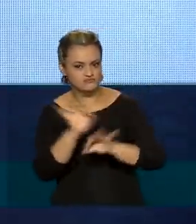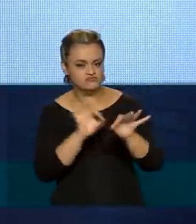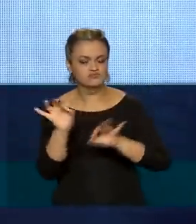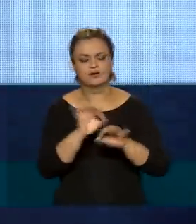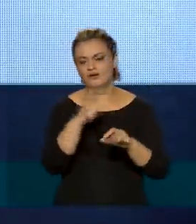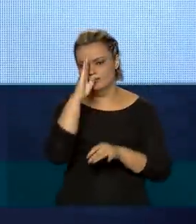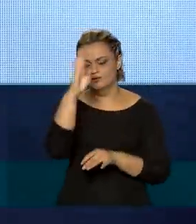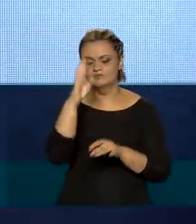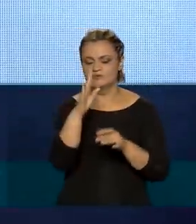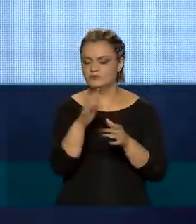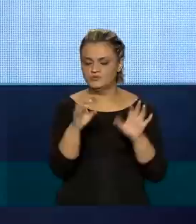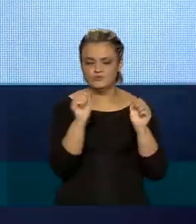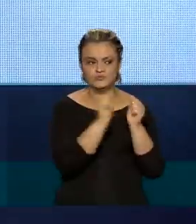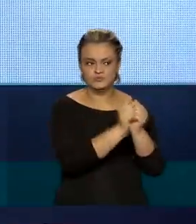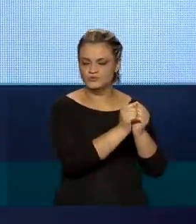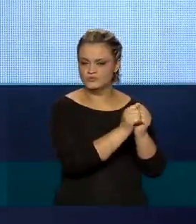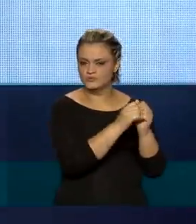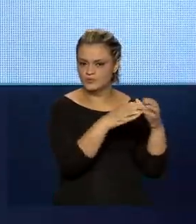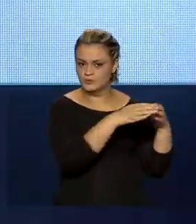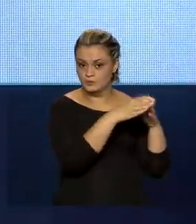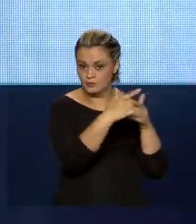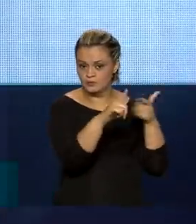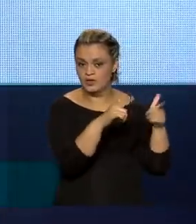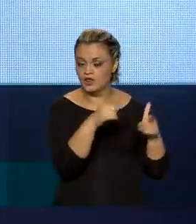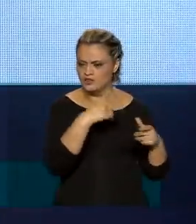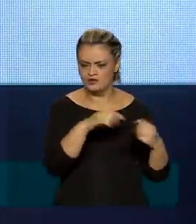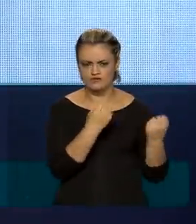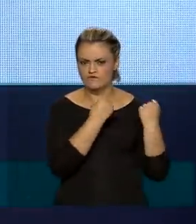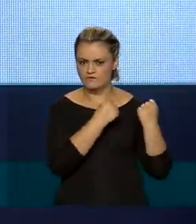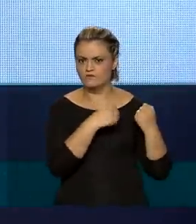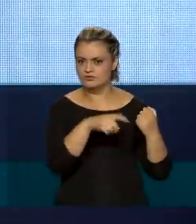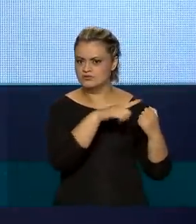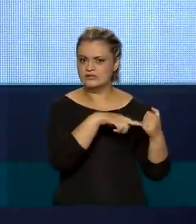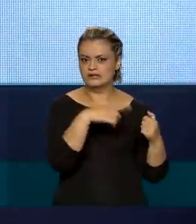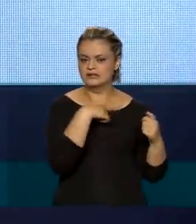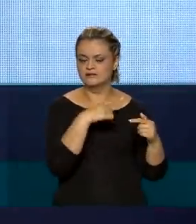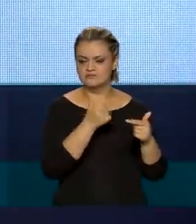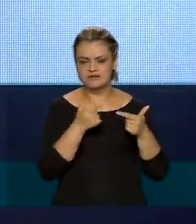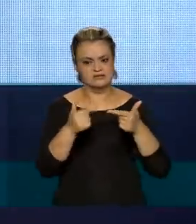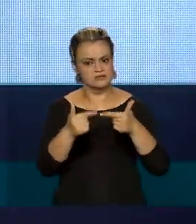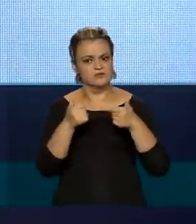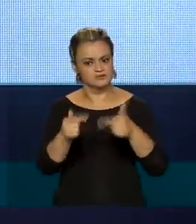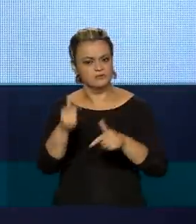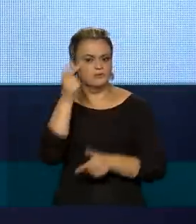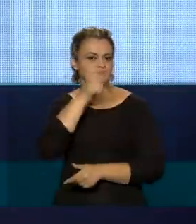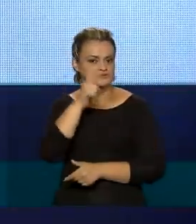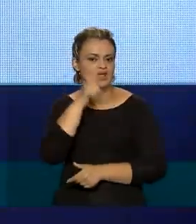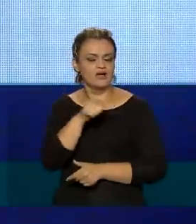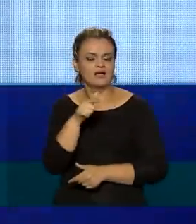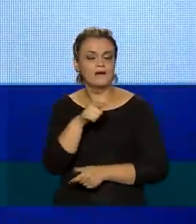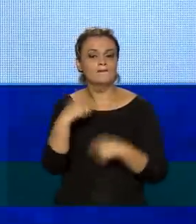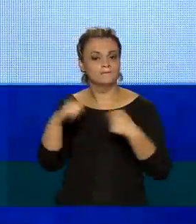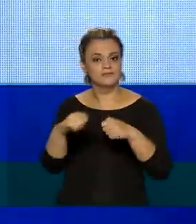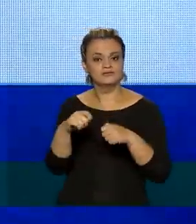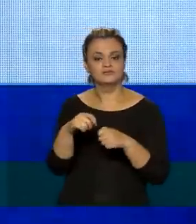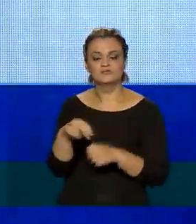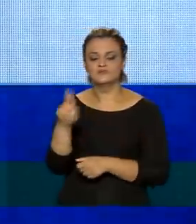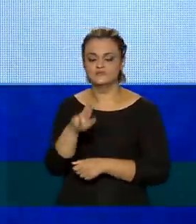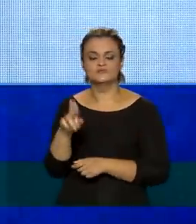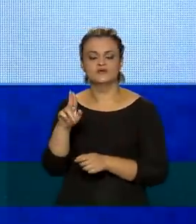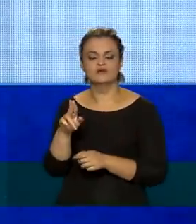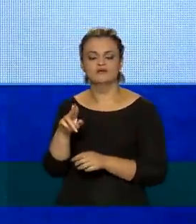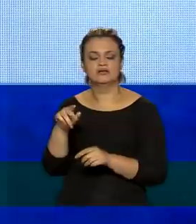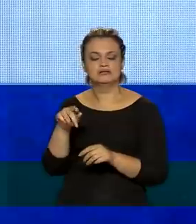principalmente integrada com as nossas forças, nós temos forças suficientes para atuar. Precisamos reforçar os recursos,